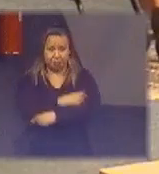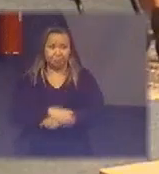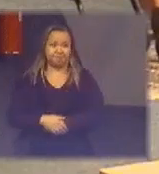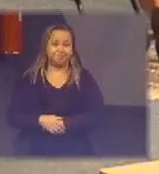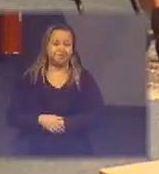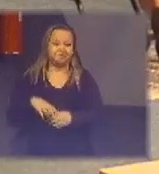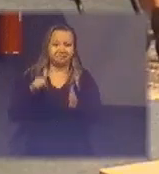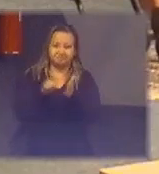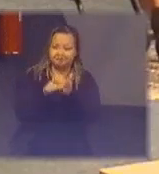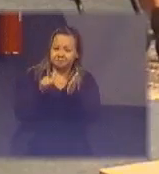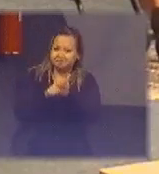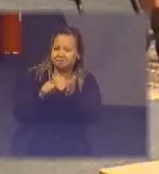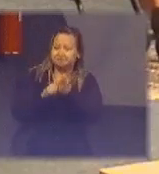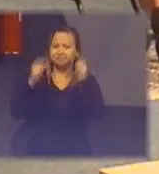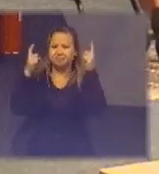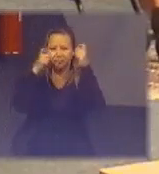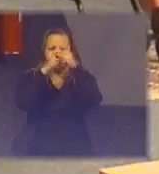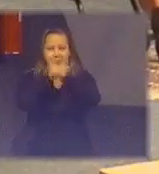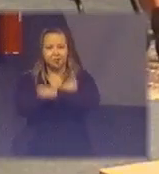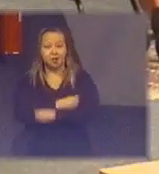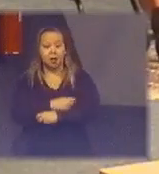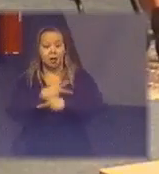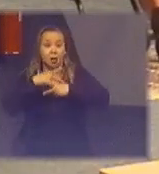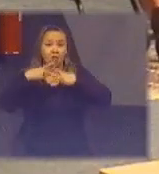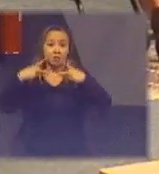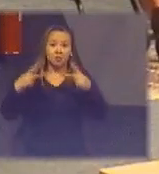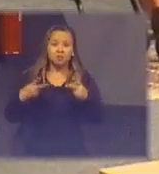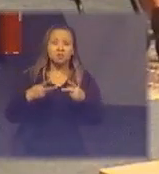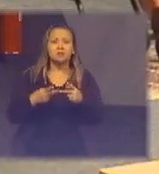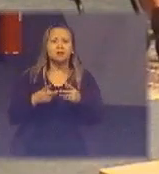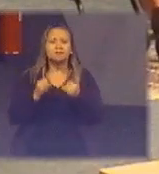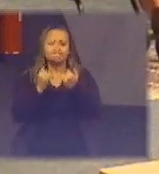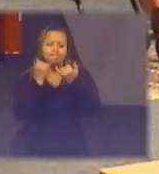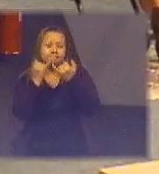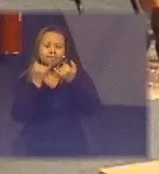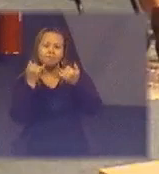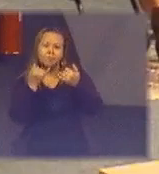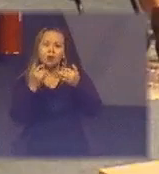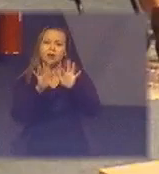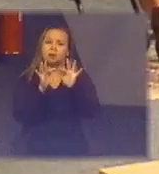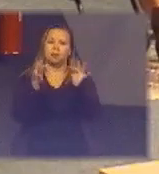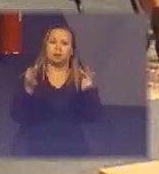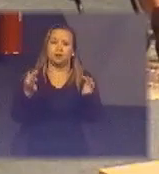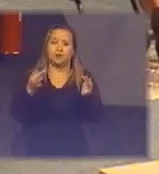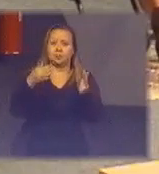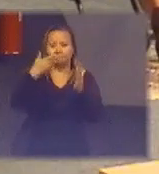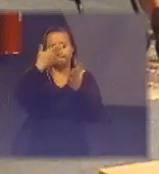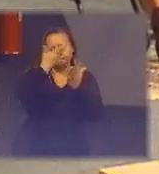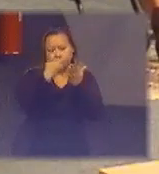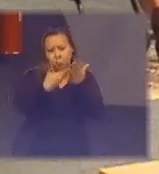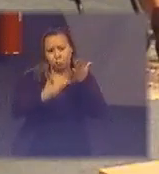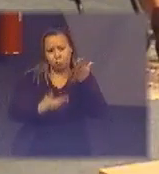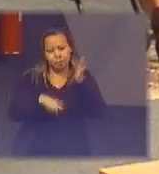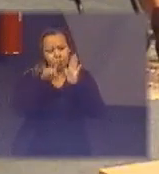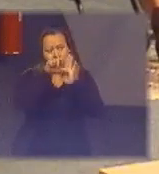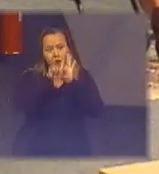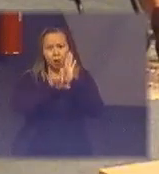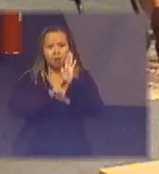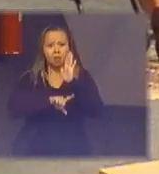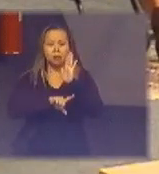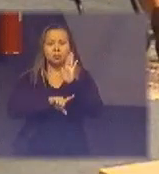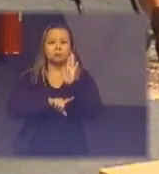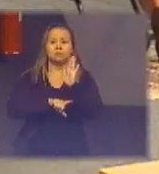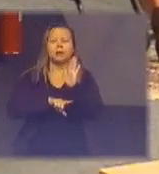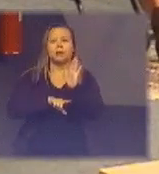gente não vê sentido então são coisas que parecem simples não é gente só que essa lista de dificuldades ou entraves